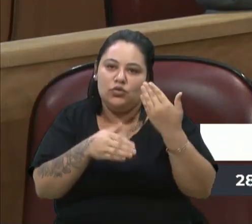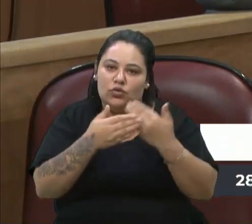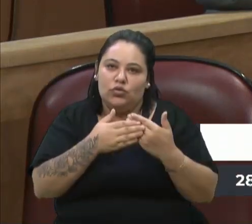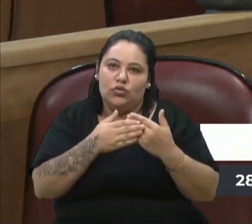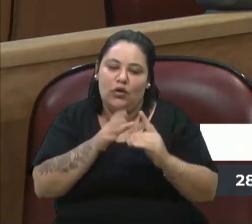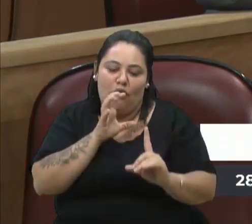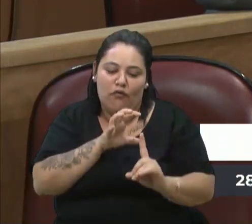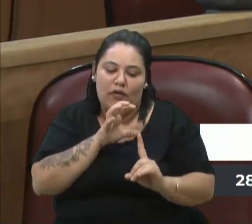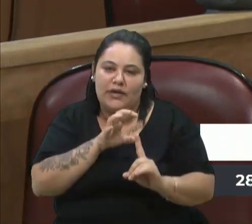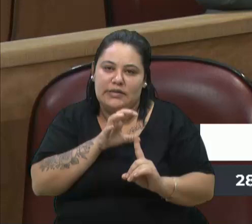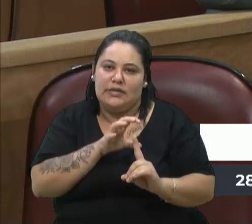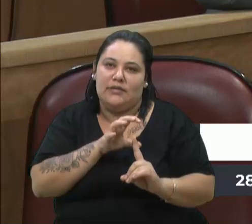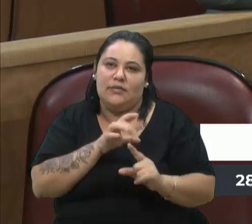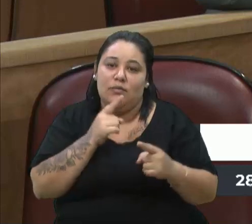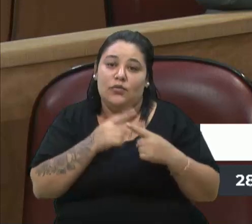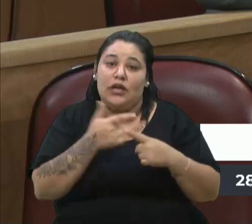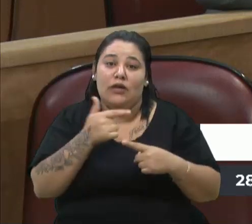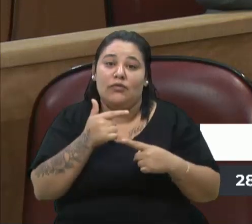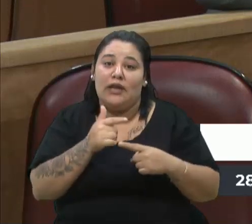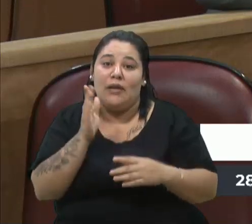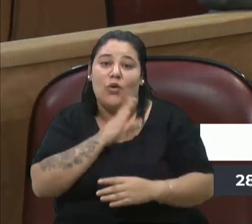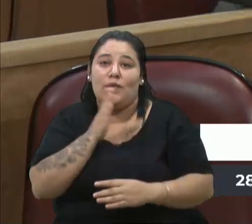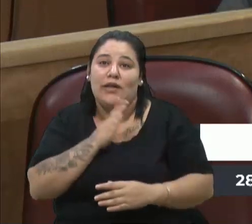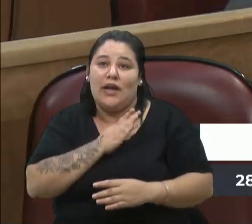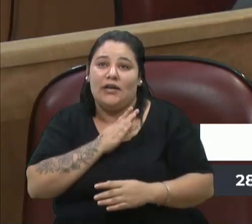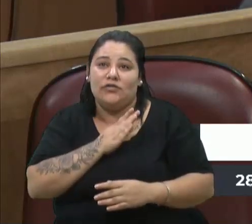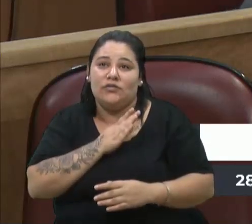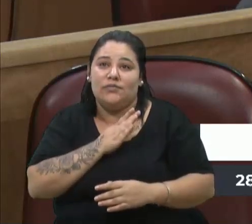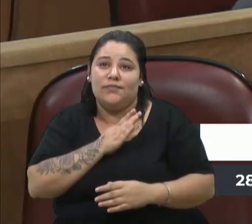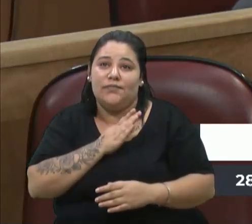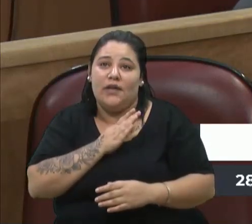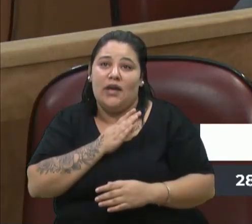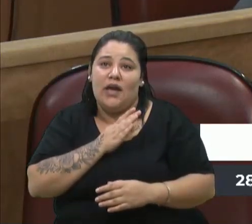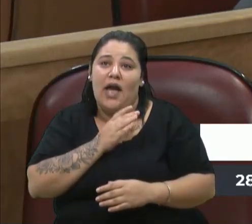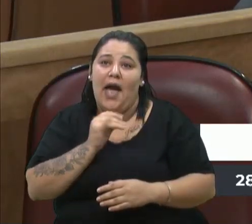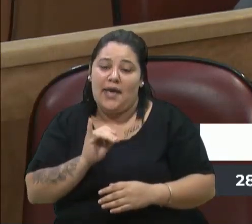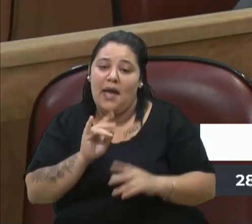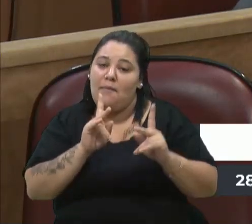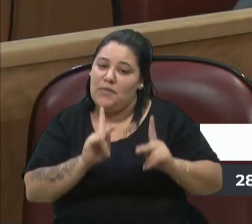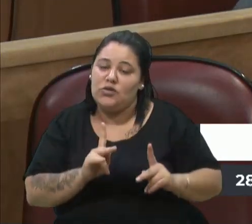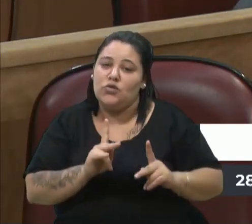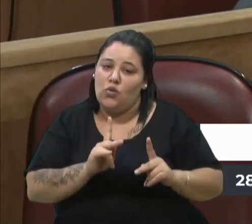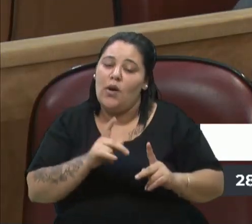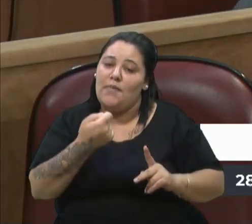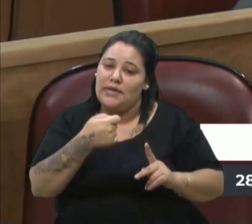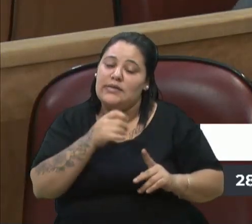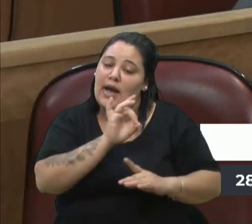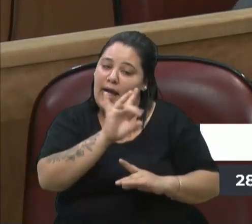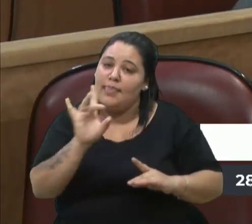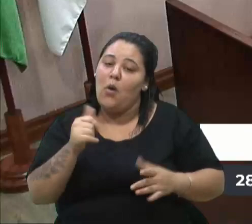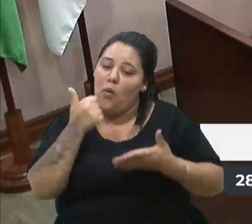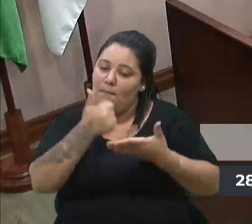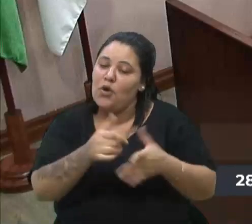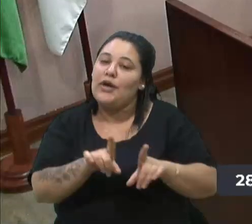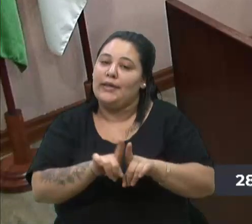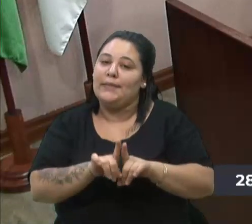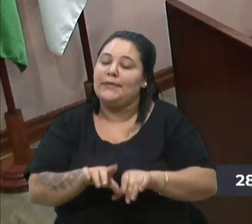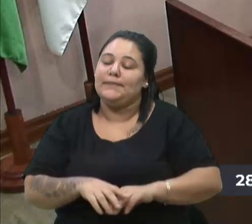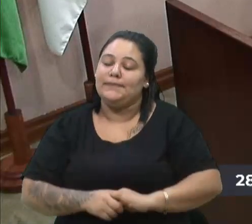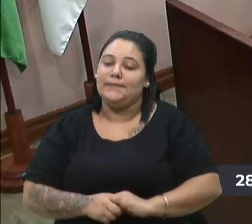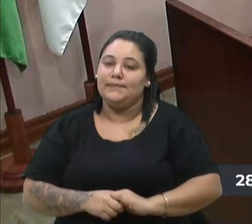agilidade, daí o usuário não usa por causa disso, então precisa cada um fazer a sua parte. Obrigado. Boa